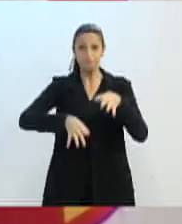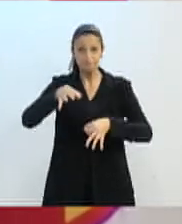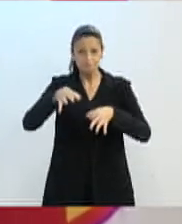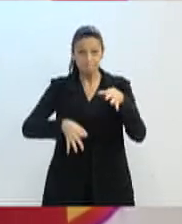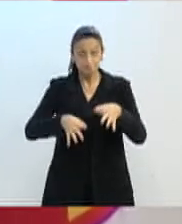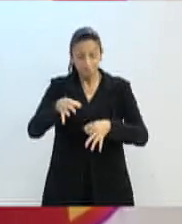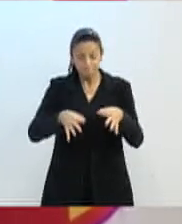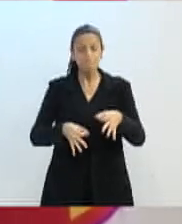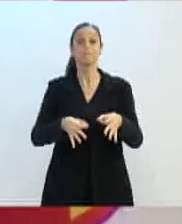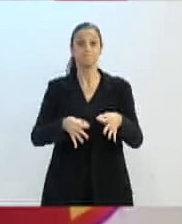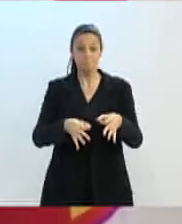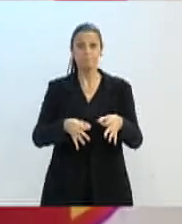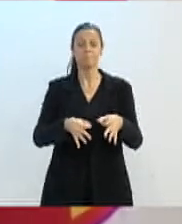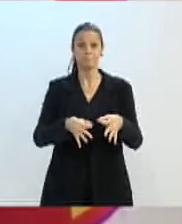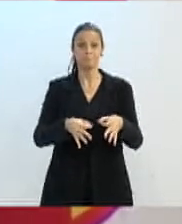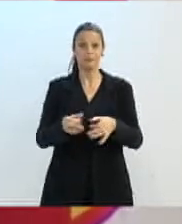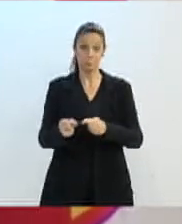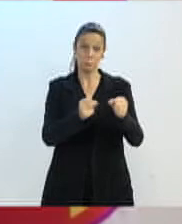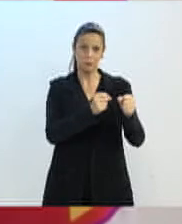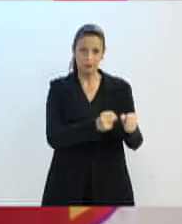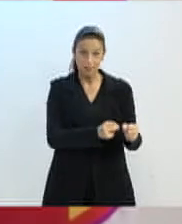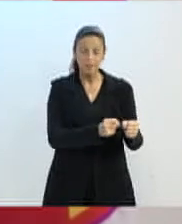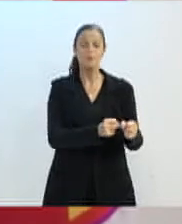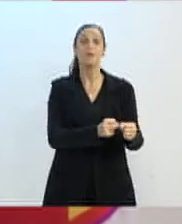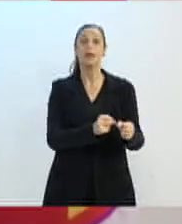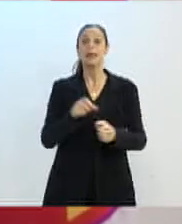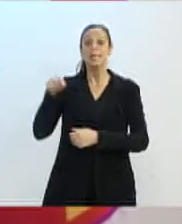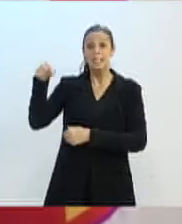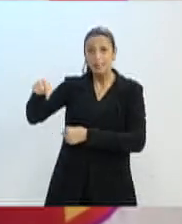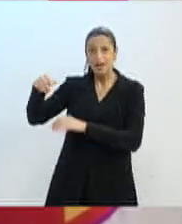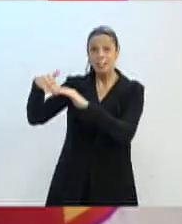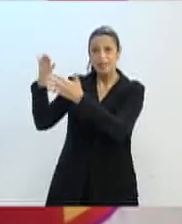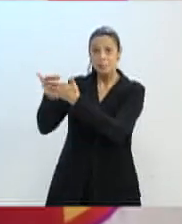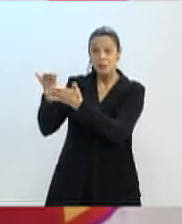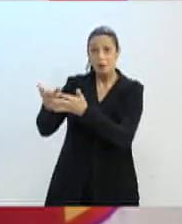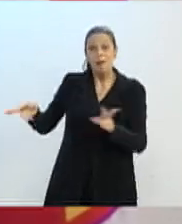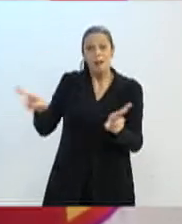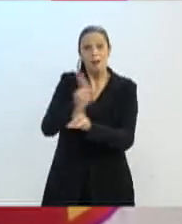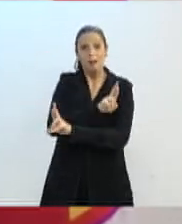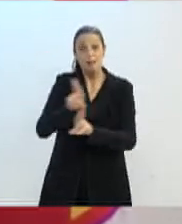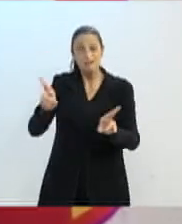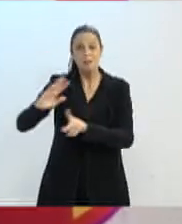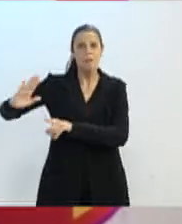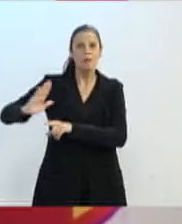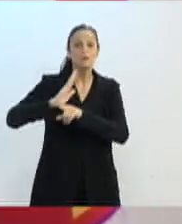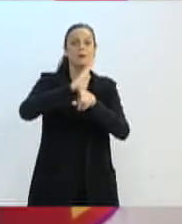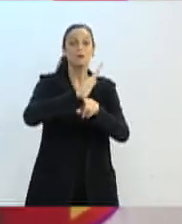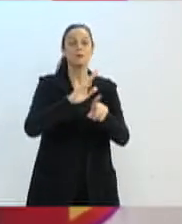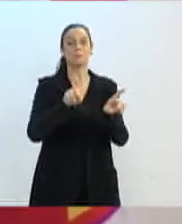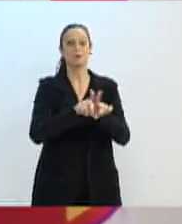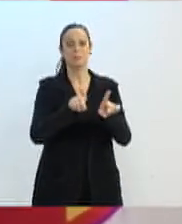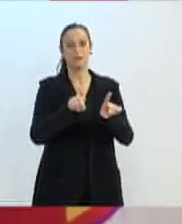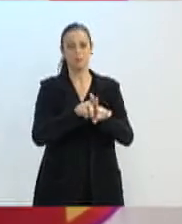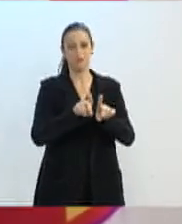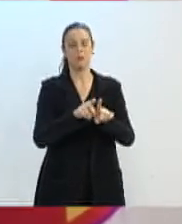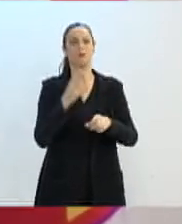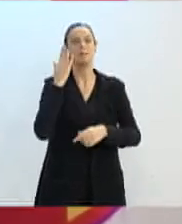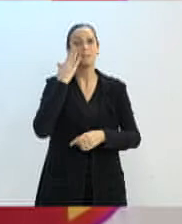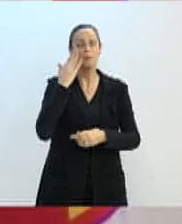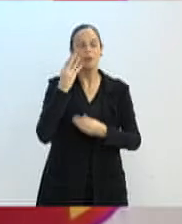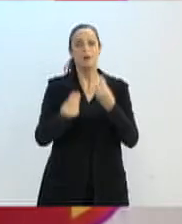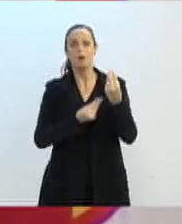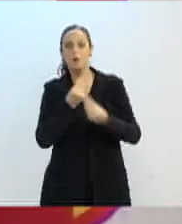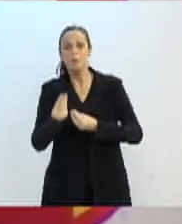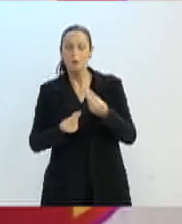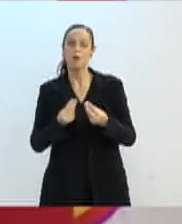ações lá na ponta, o quanto auxiliam o Poder Judiciário na hora do julgamento das ações. Porque, infelizmente, nós